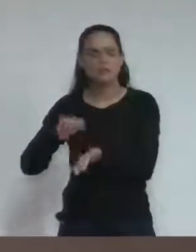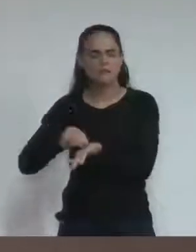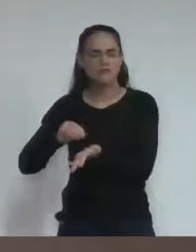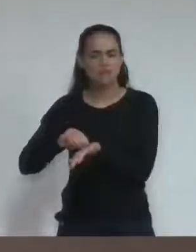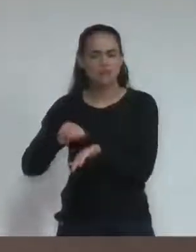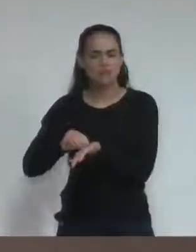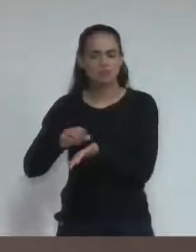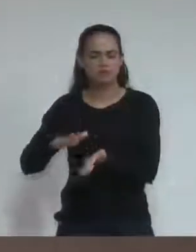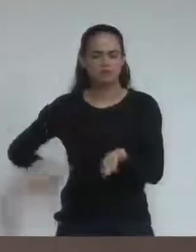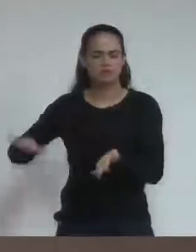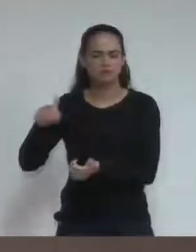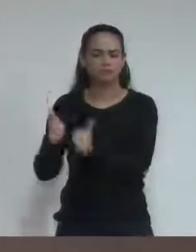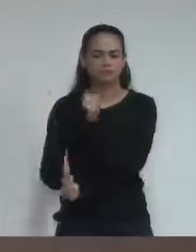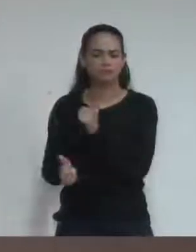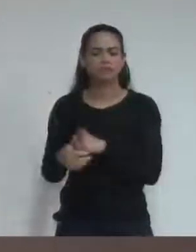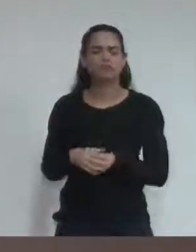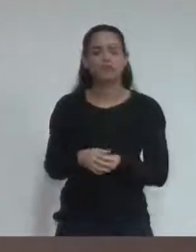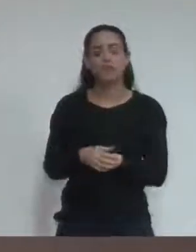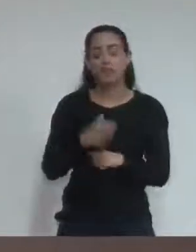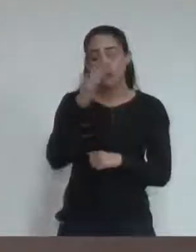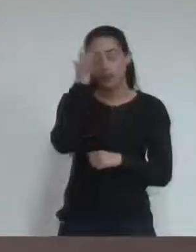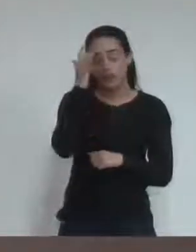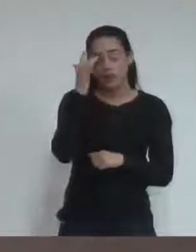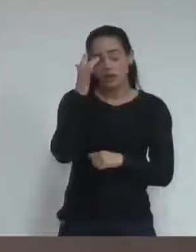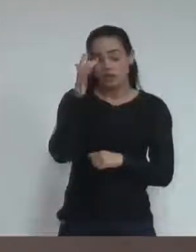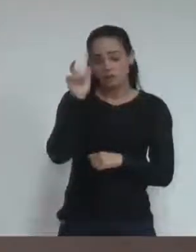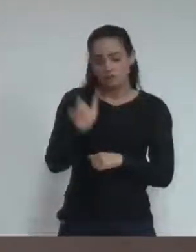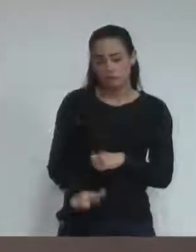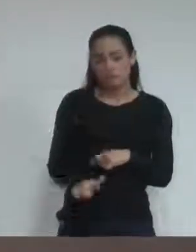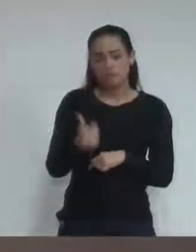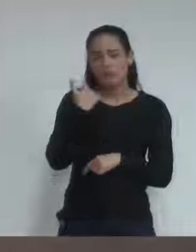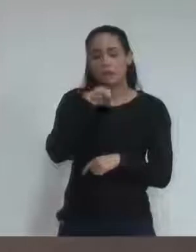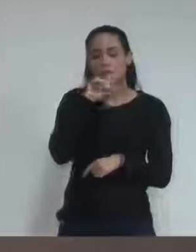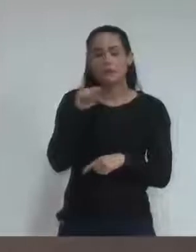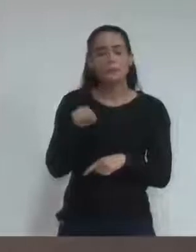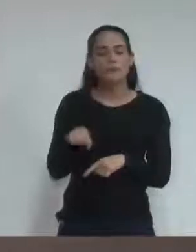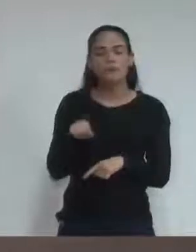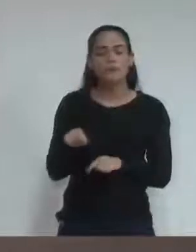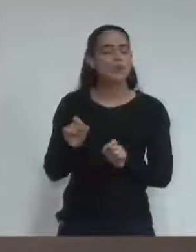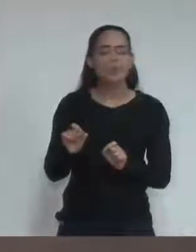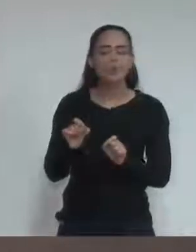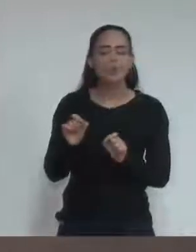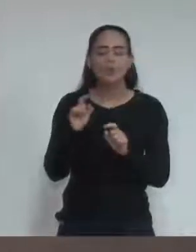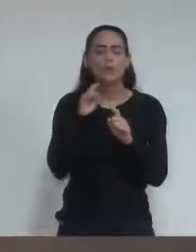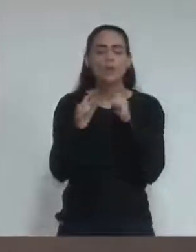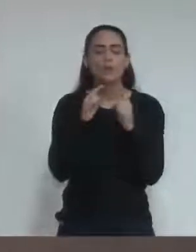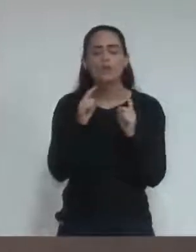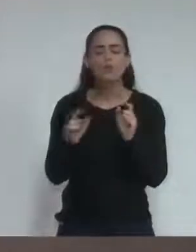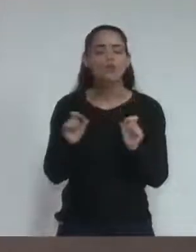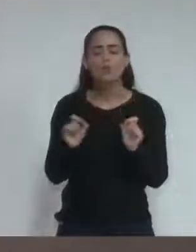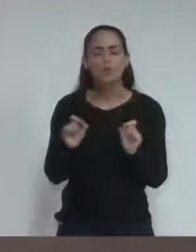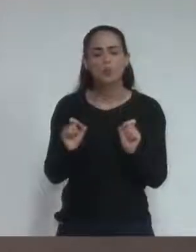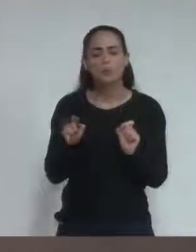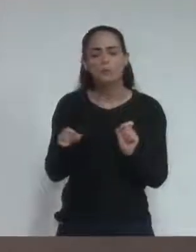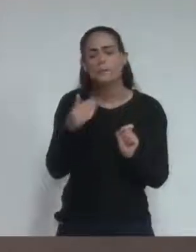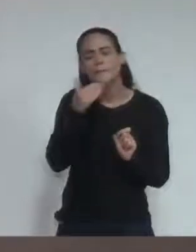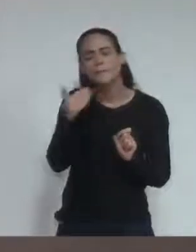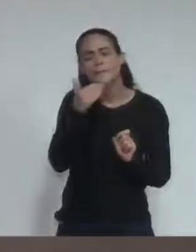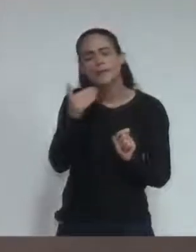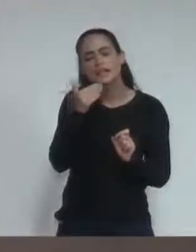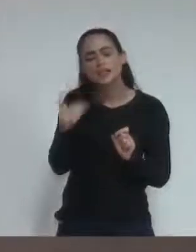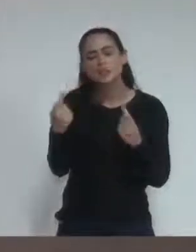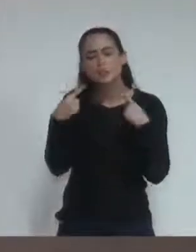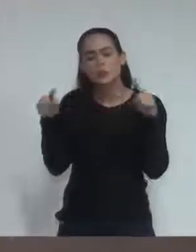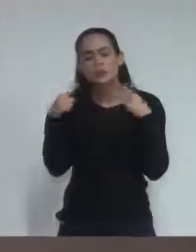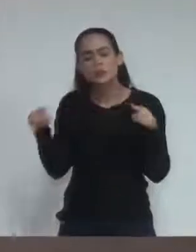e eu não tenho dúvida de todas as outras, é que se pudesse dar uma condição melhor para que as crianças pudessem ser bem